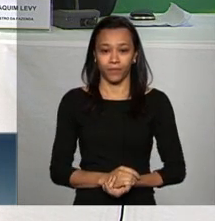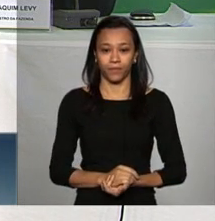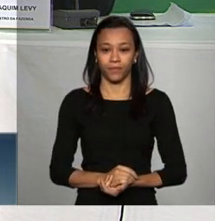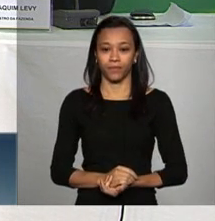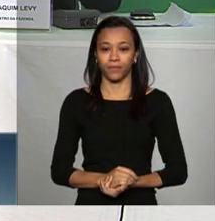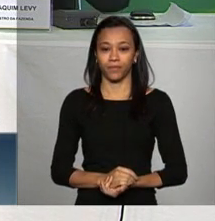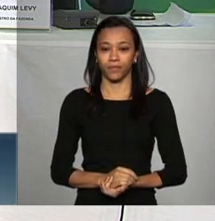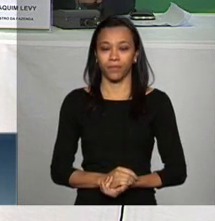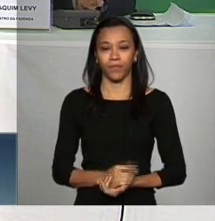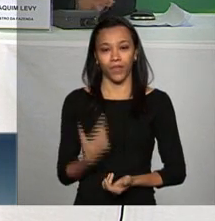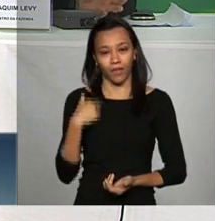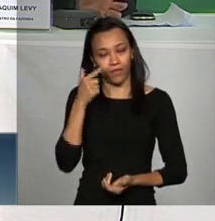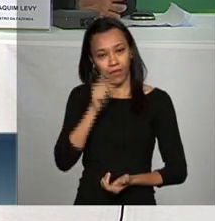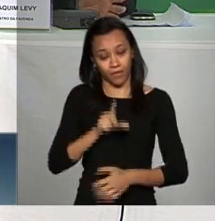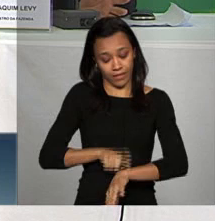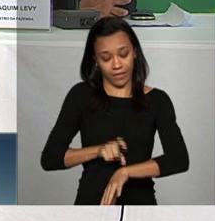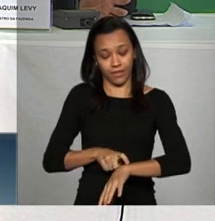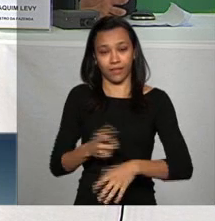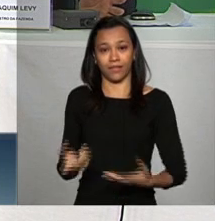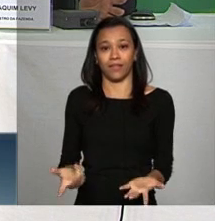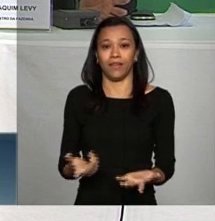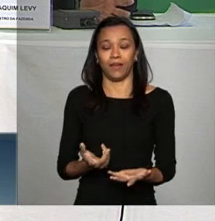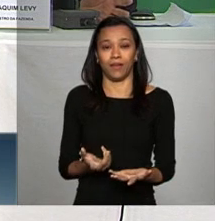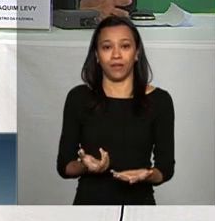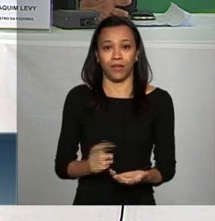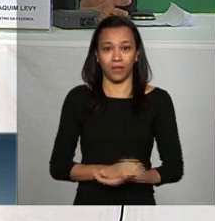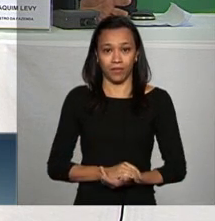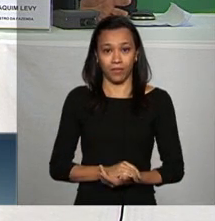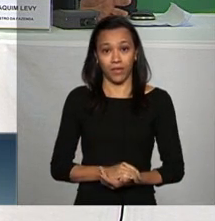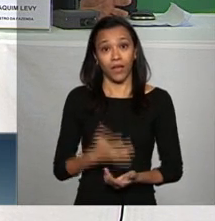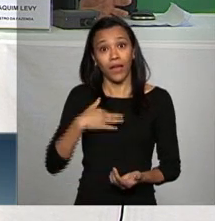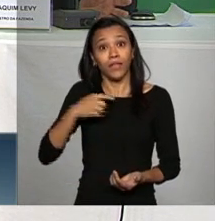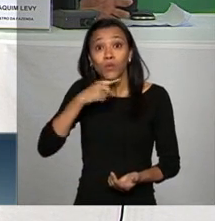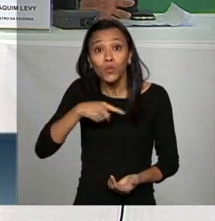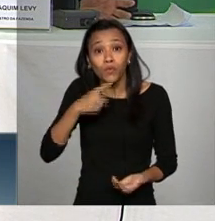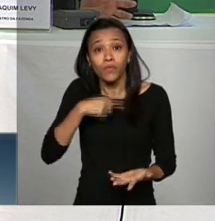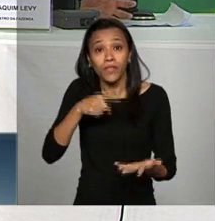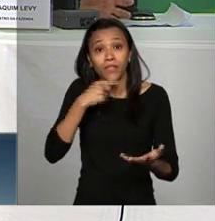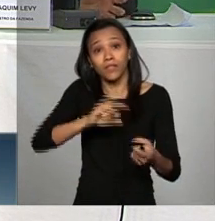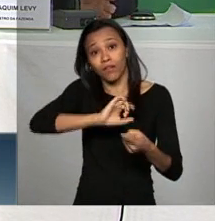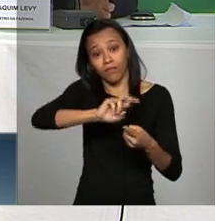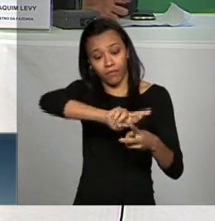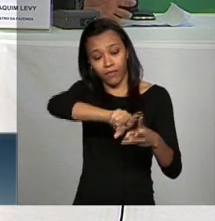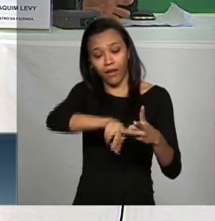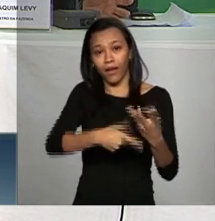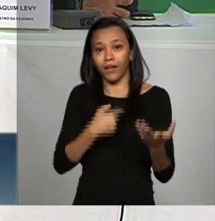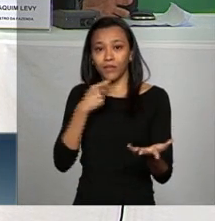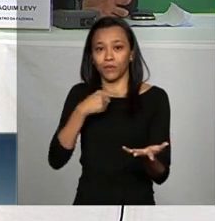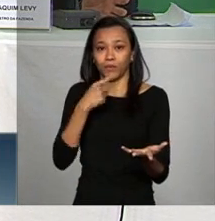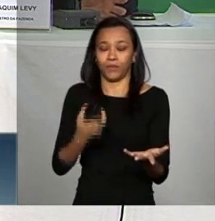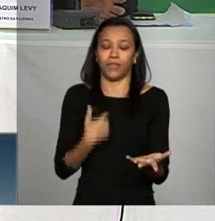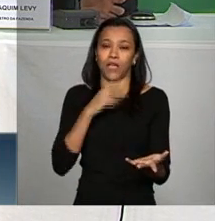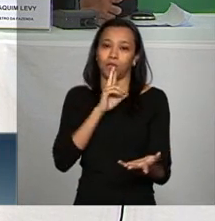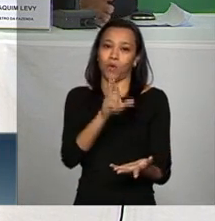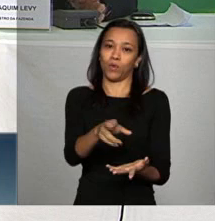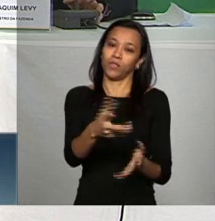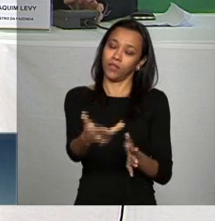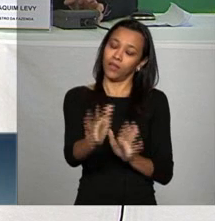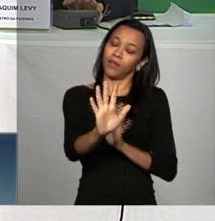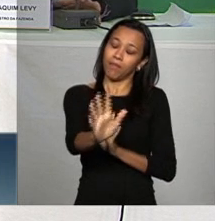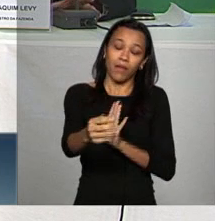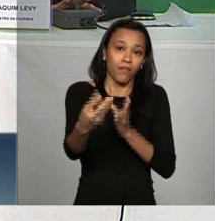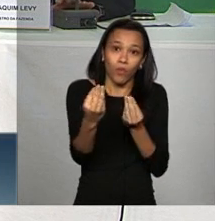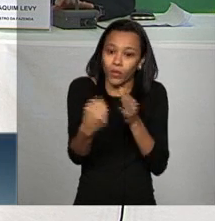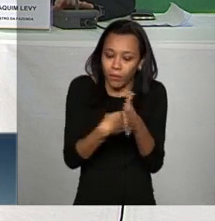vamos lá vamos ganhar tempo ministro tem direito a tirar as dúvidas são várias é uma inflação mas peraí é uma inflação de